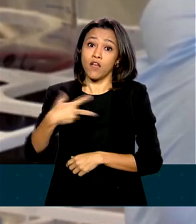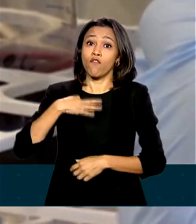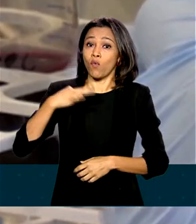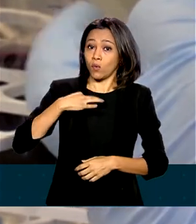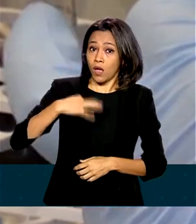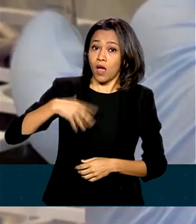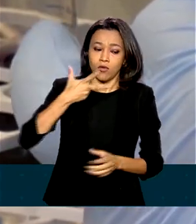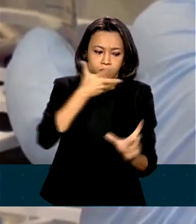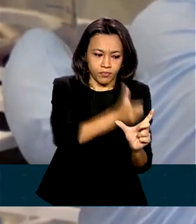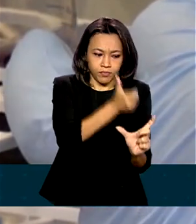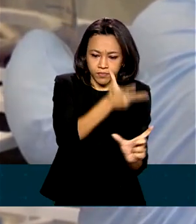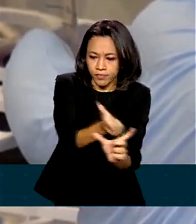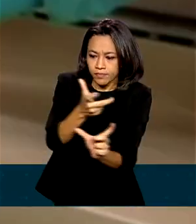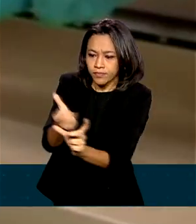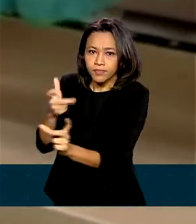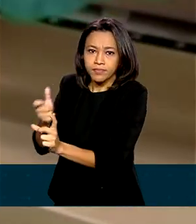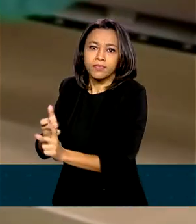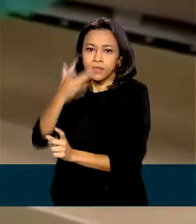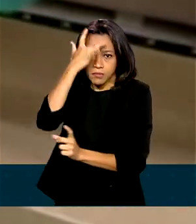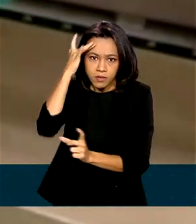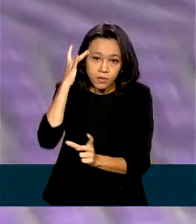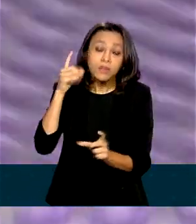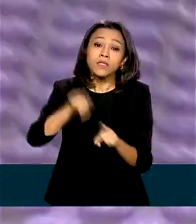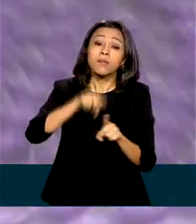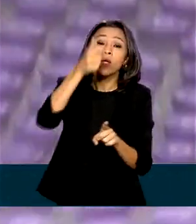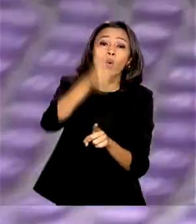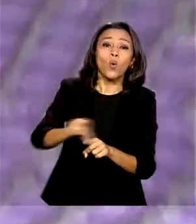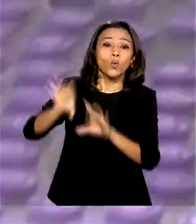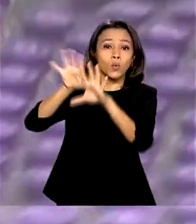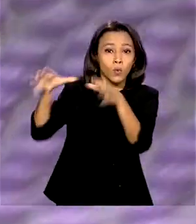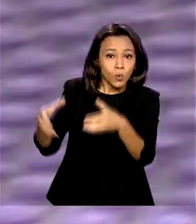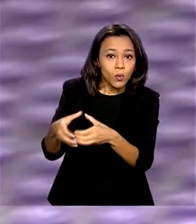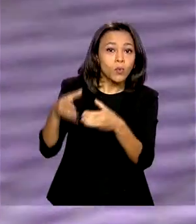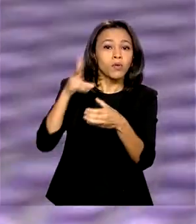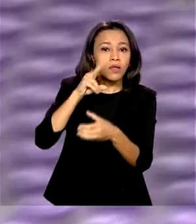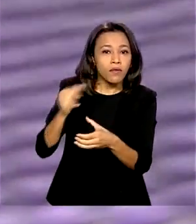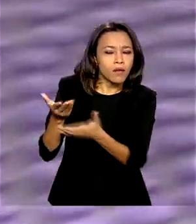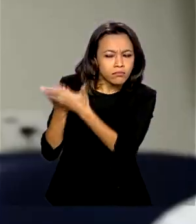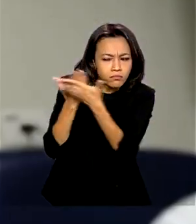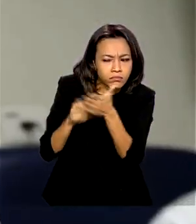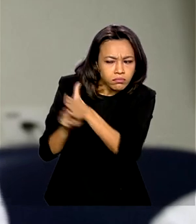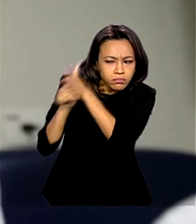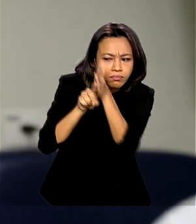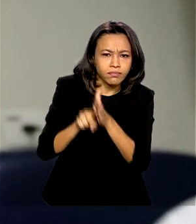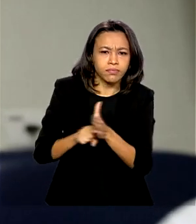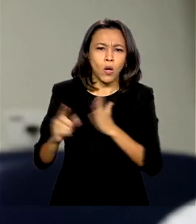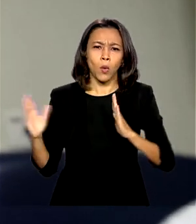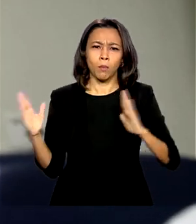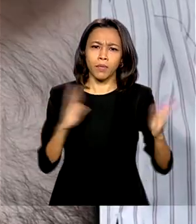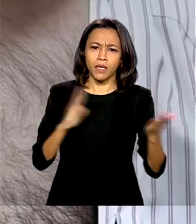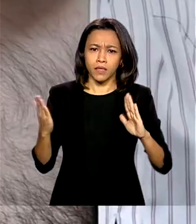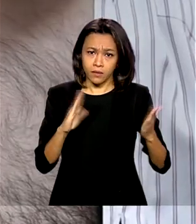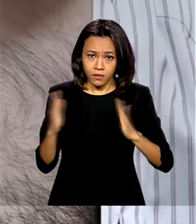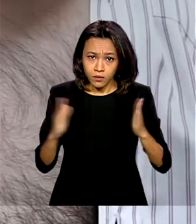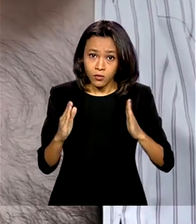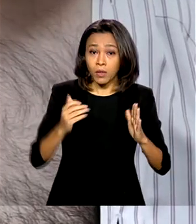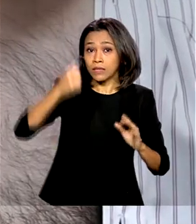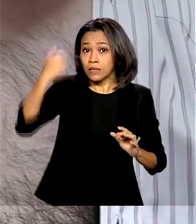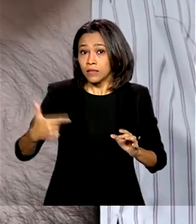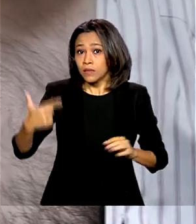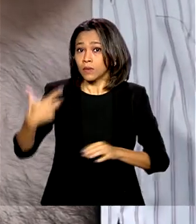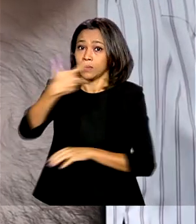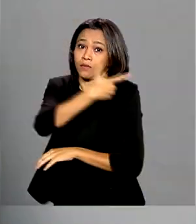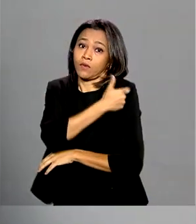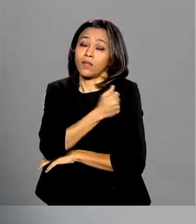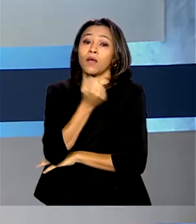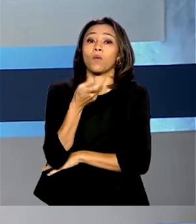vacinados e também nos que ainda vão entrar para o estudo. De acordo com a Anvisa, o intervalo para a segunda dose deve ser de